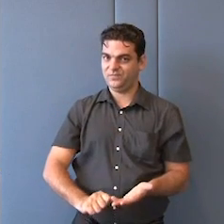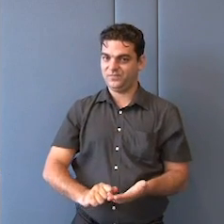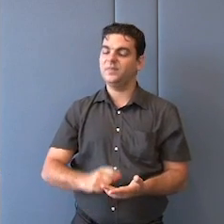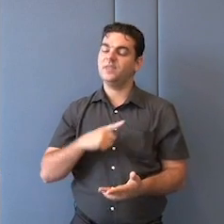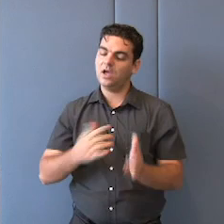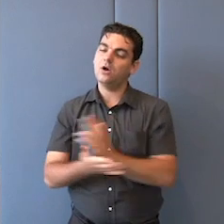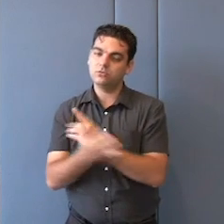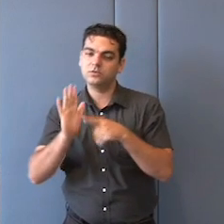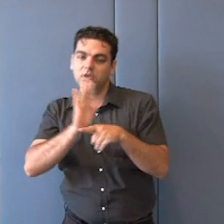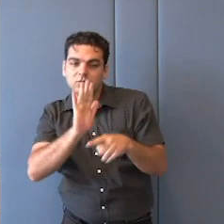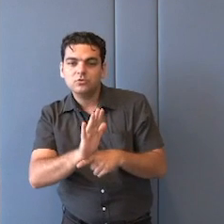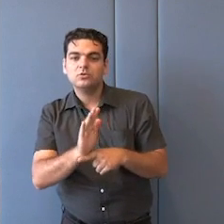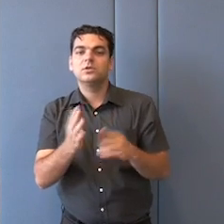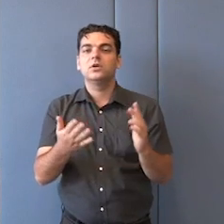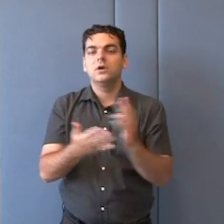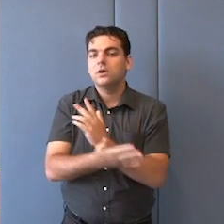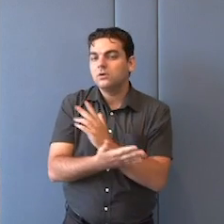vê essa essência,